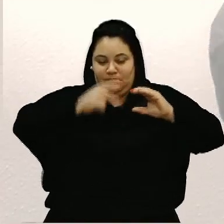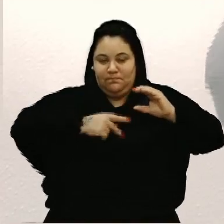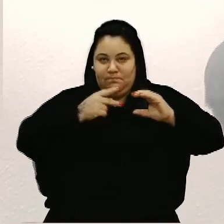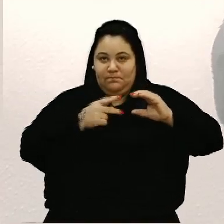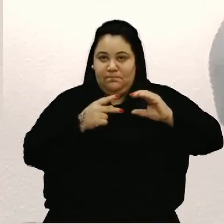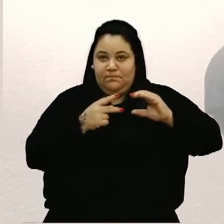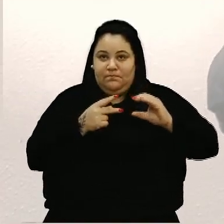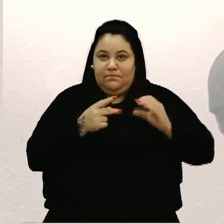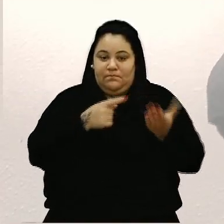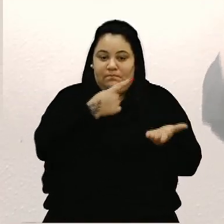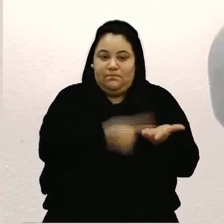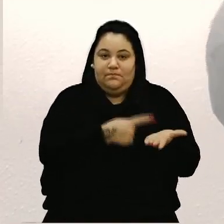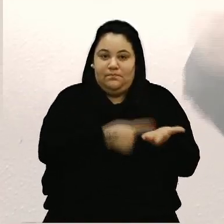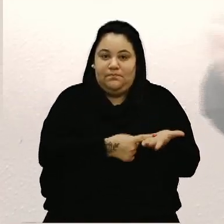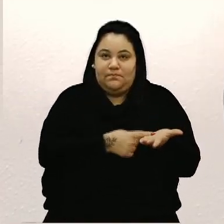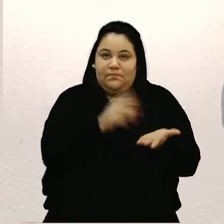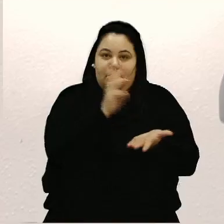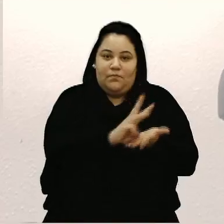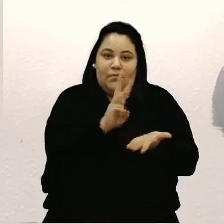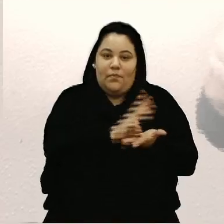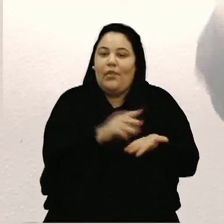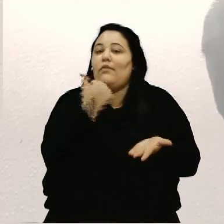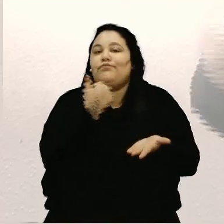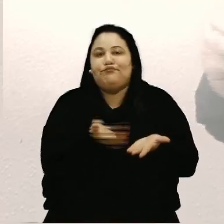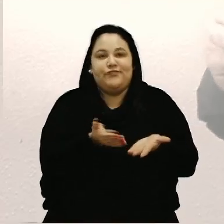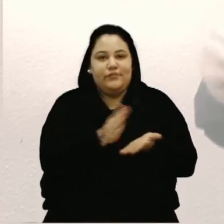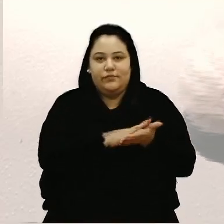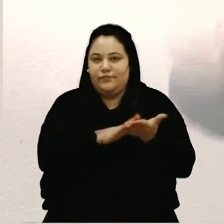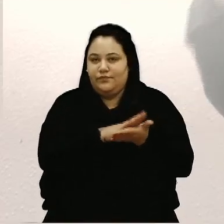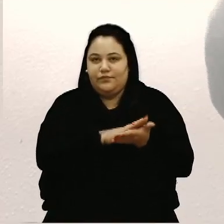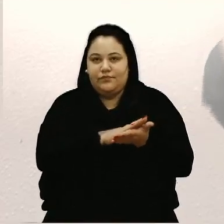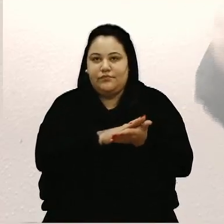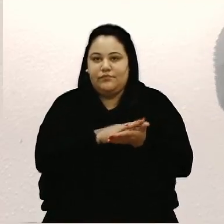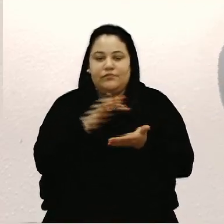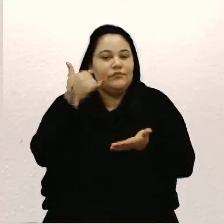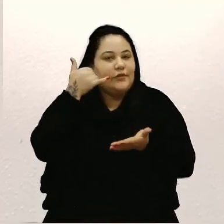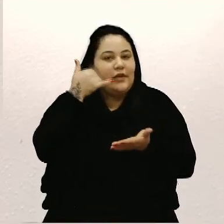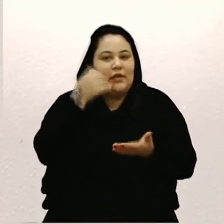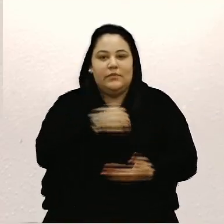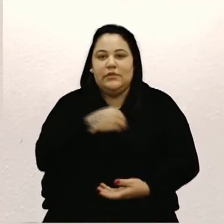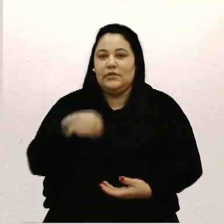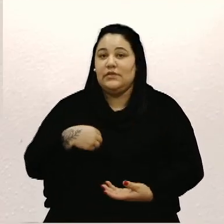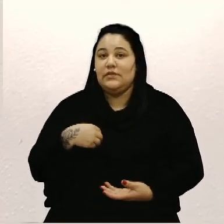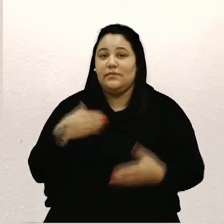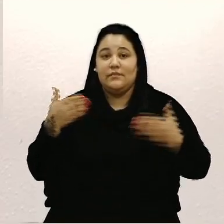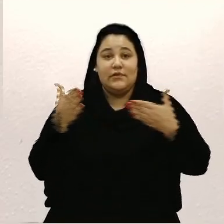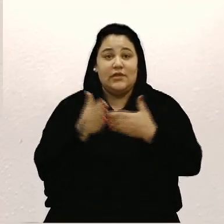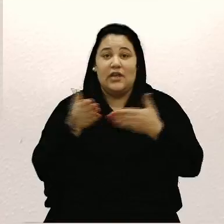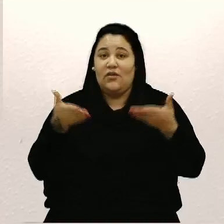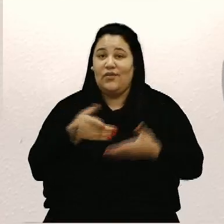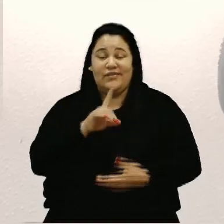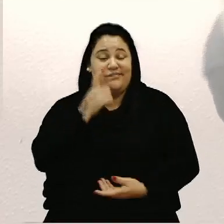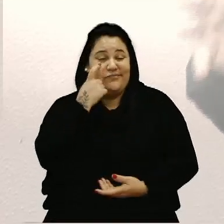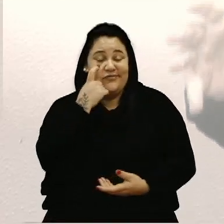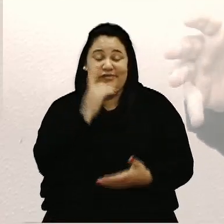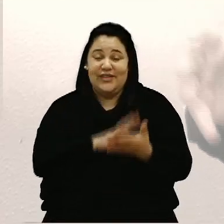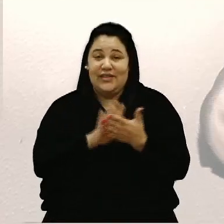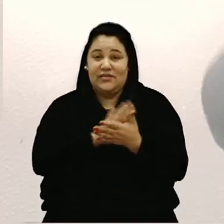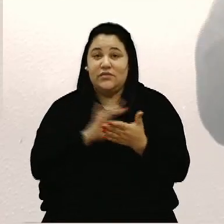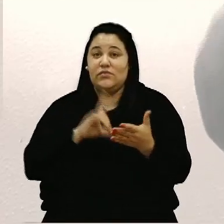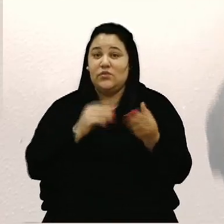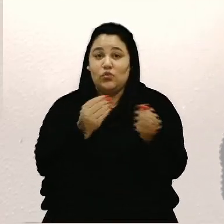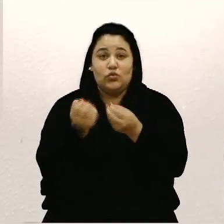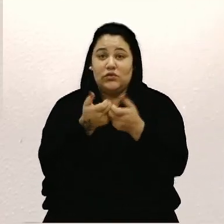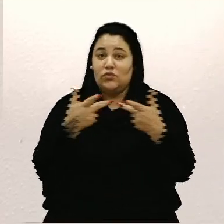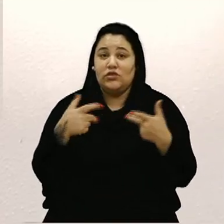marcação de consulta via WhatsApp, não funcionou. A telemedicina, até agora eu não vi. Então assim, muitas coisas que nós temos